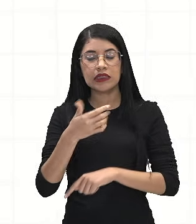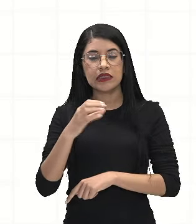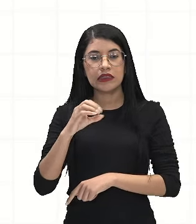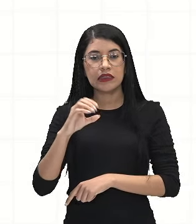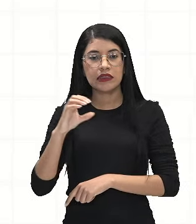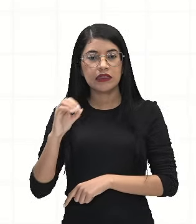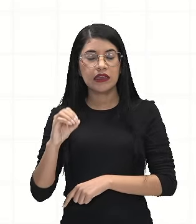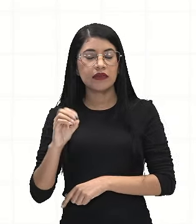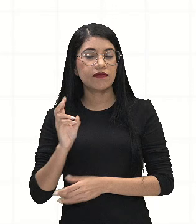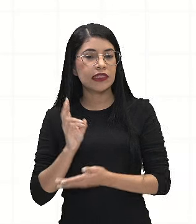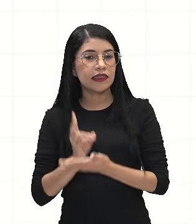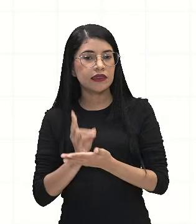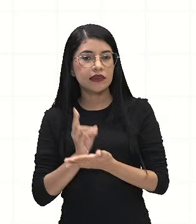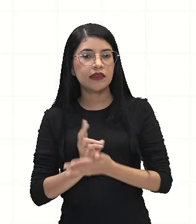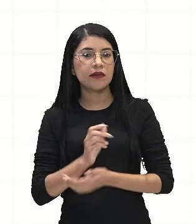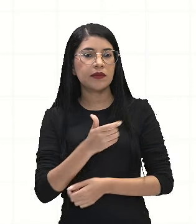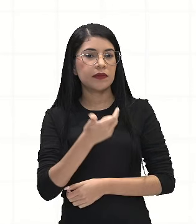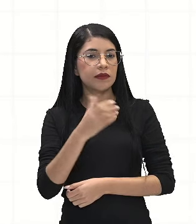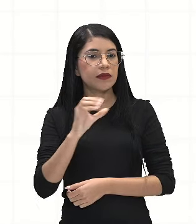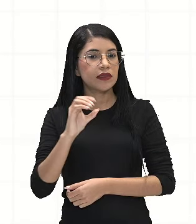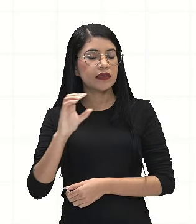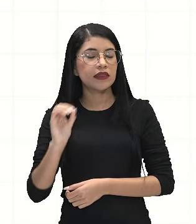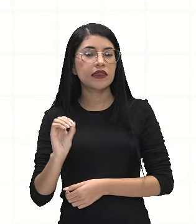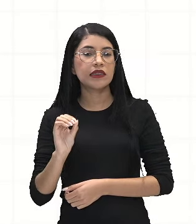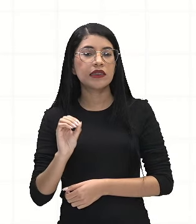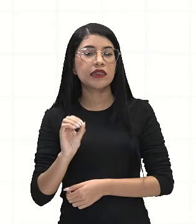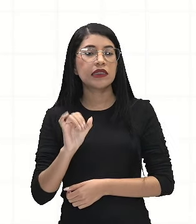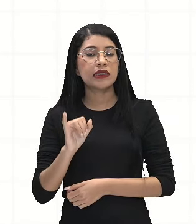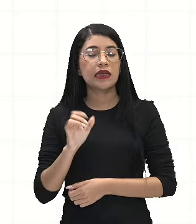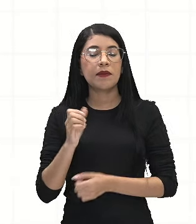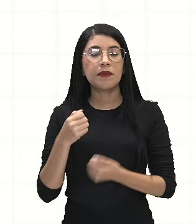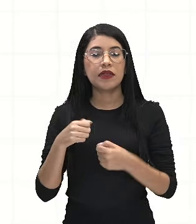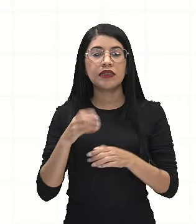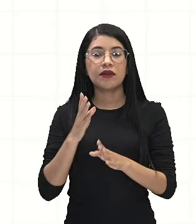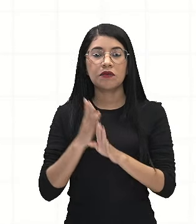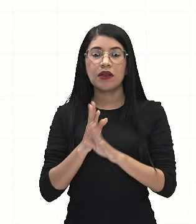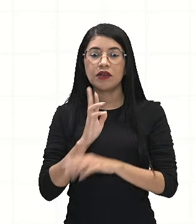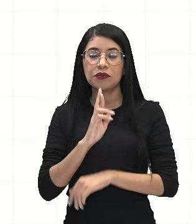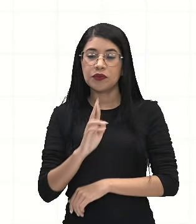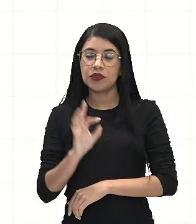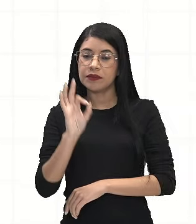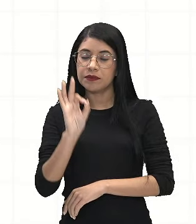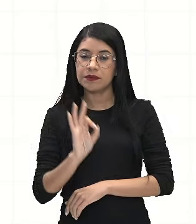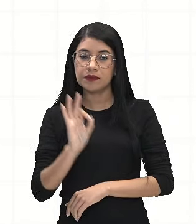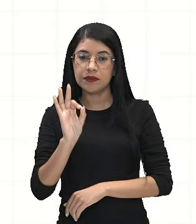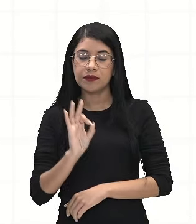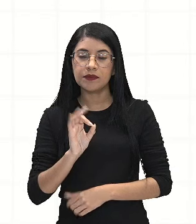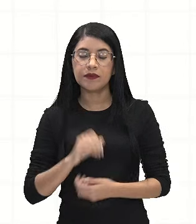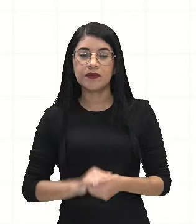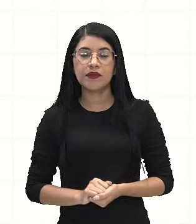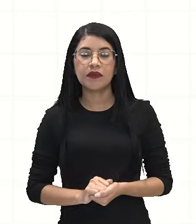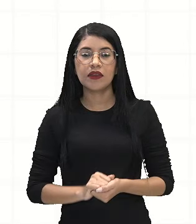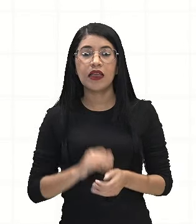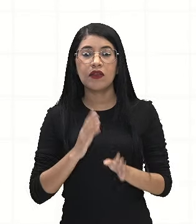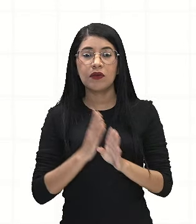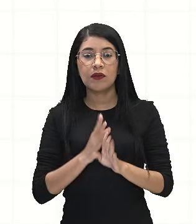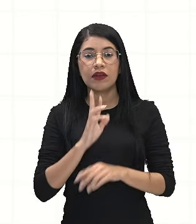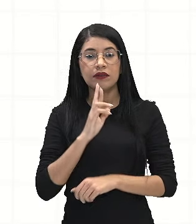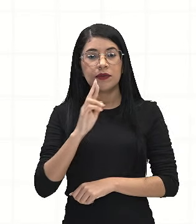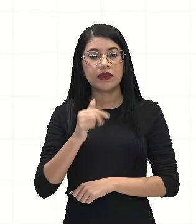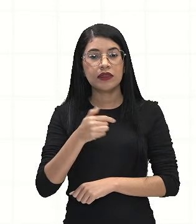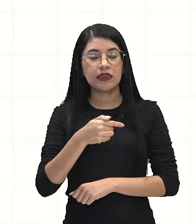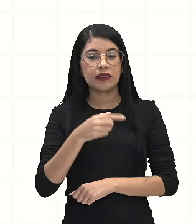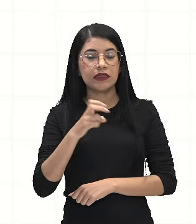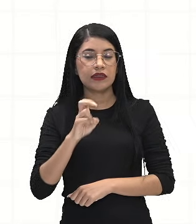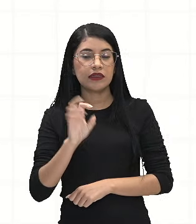multiplicar por 100, se você quiser, percentual. Aí você vai ter exatamente 75 e agora a gente pode